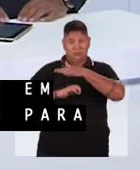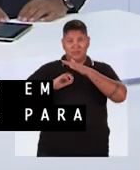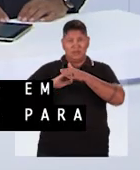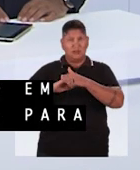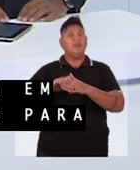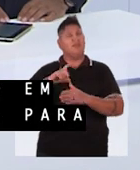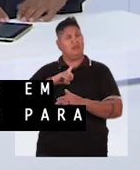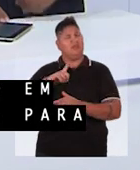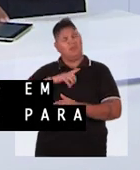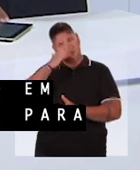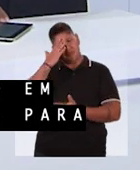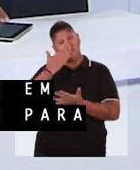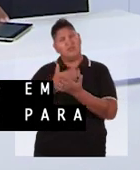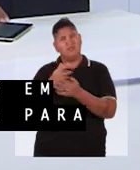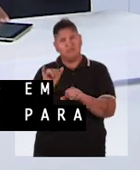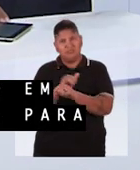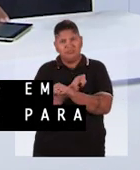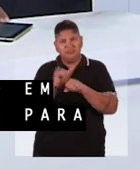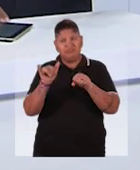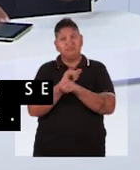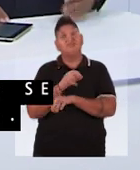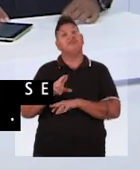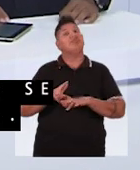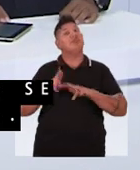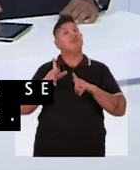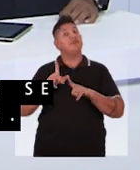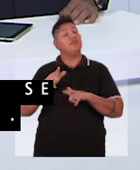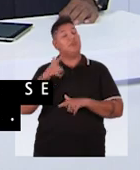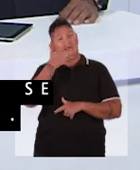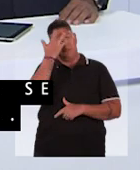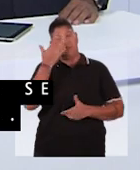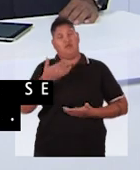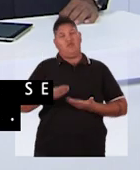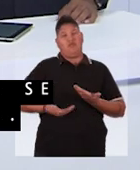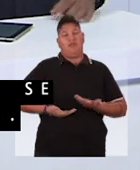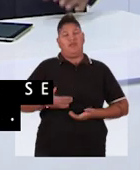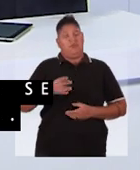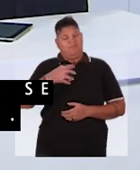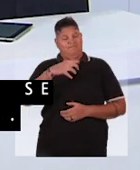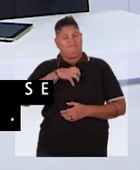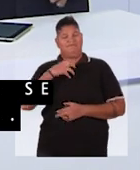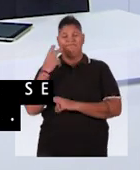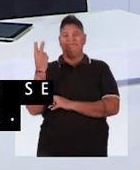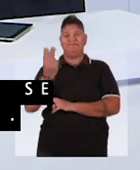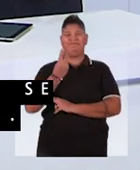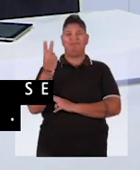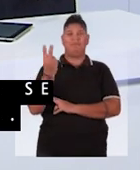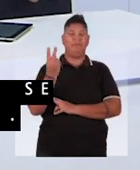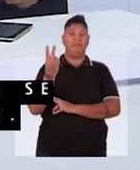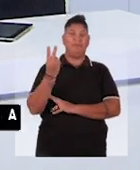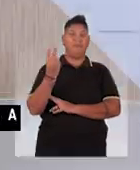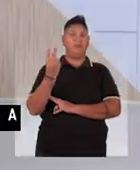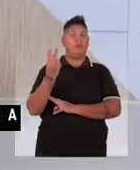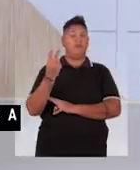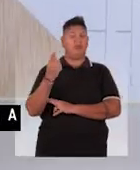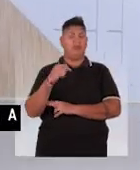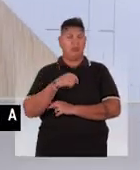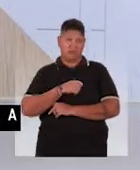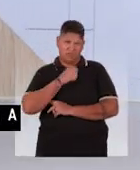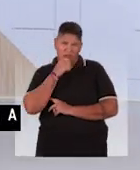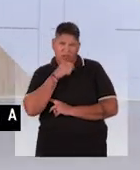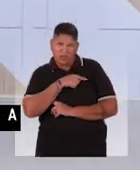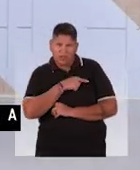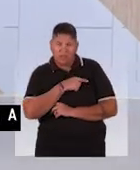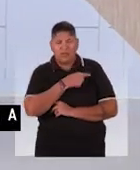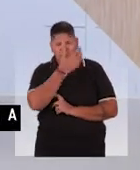Empresas têm apostado em estratégias diferentes para que os trabalhadores se sintam valorizados. E está